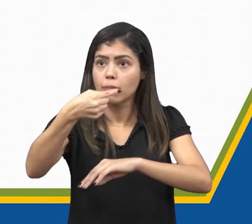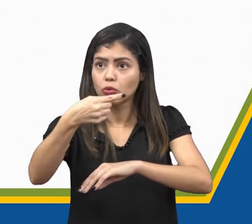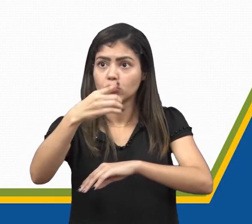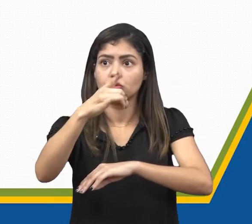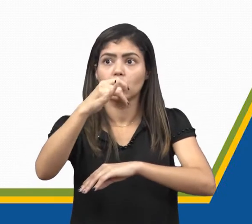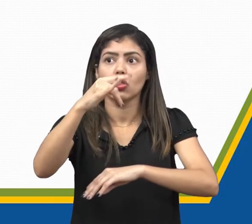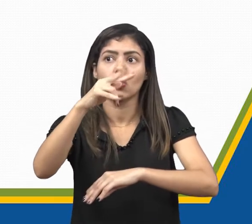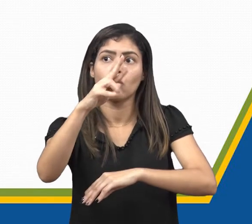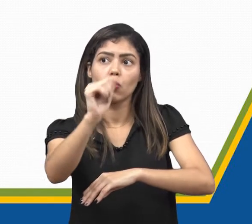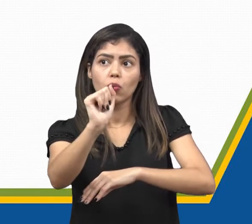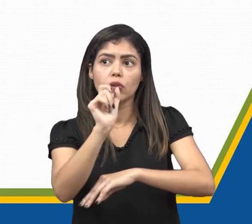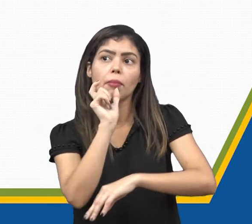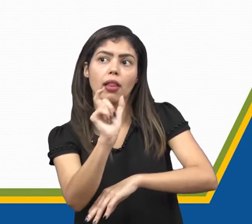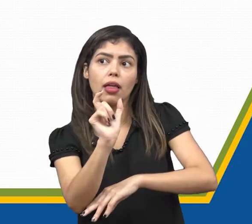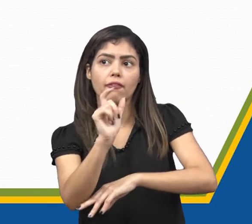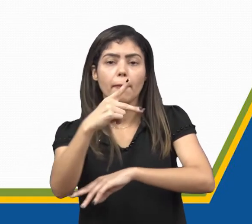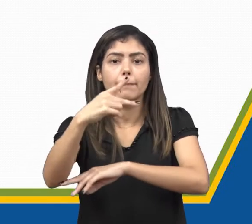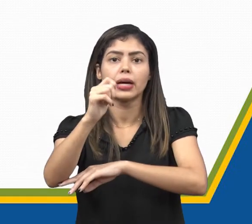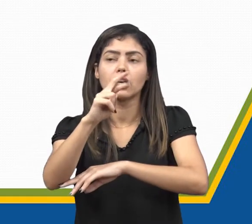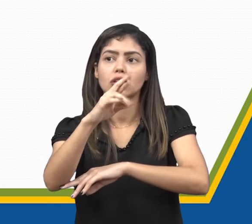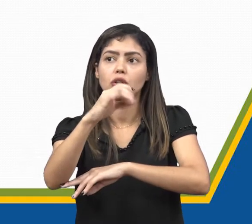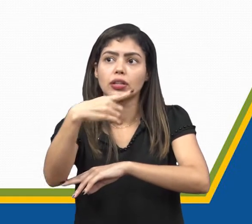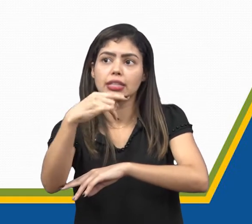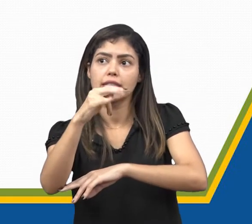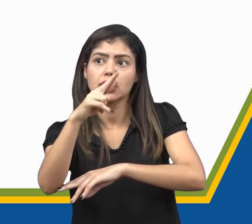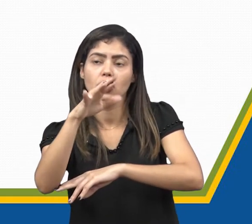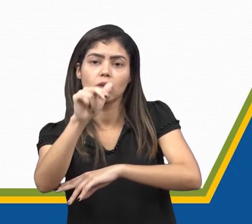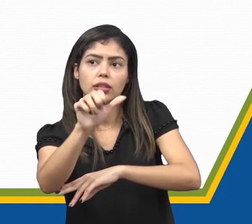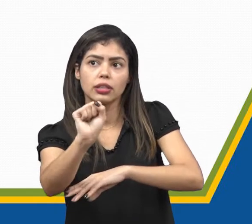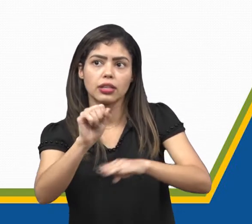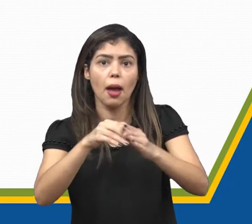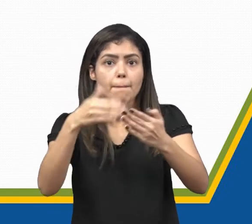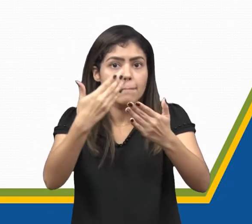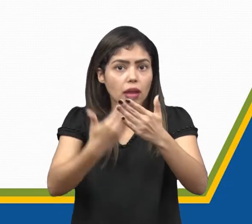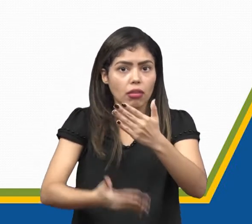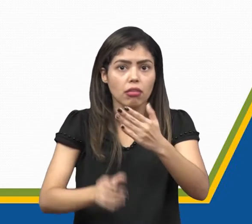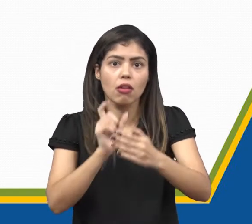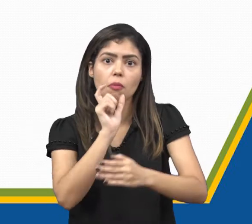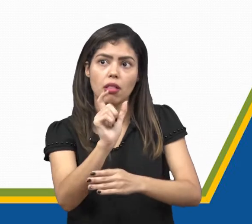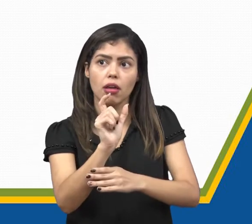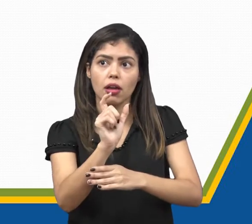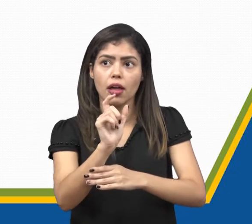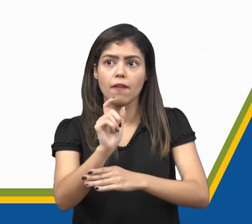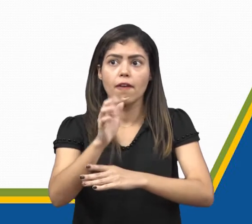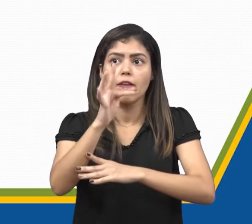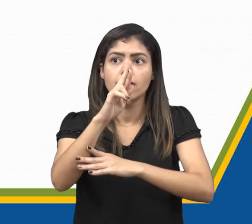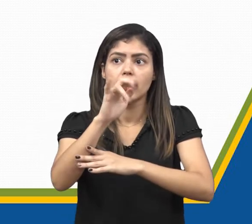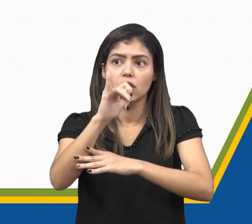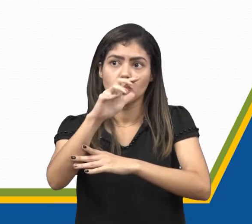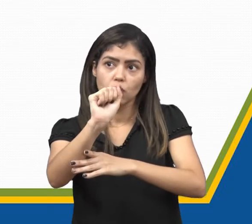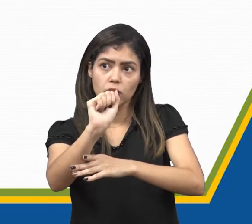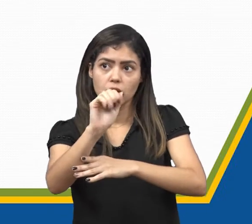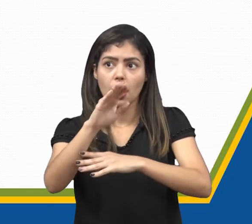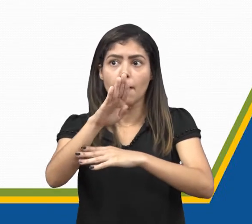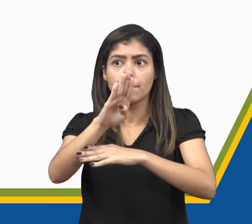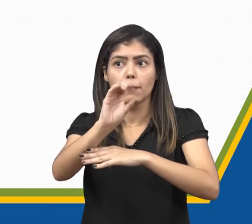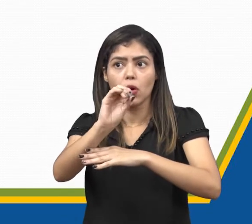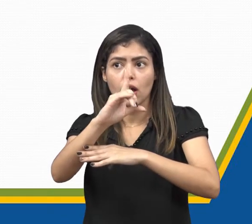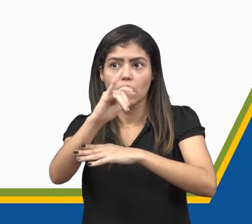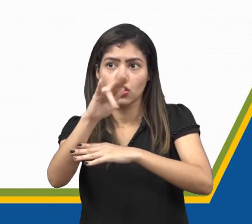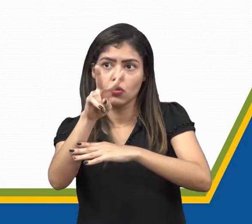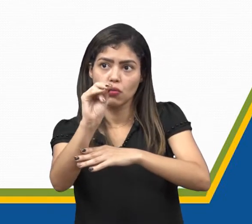paroxítonas. Então, essas vogais perderam o acento em palavras como feiura, boca iuva,